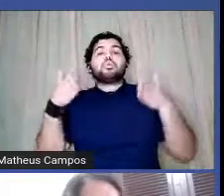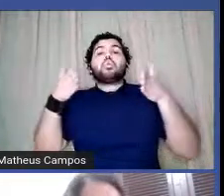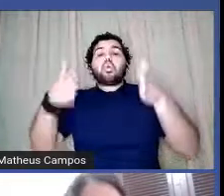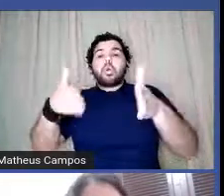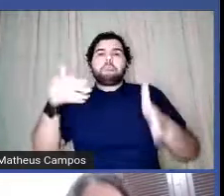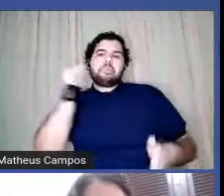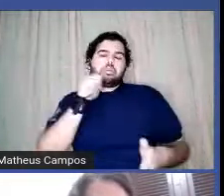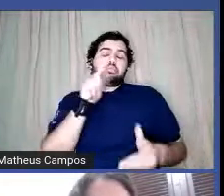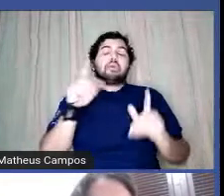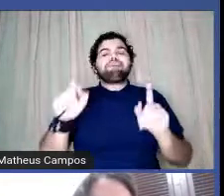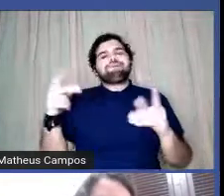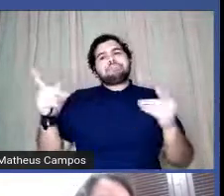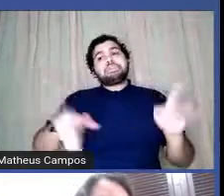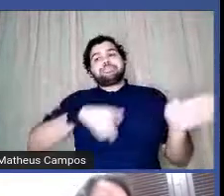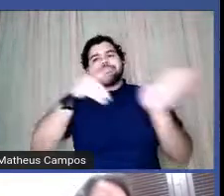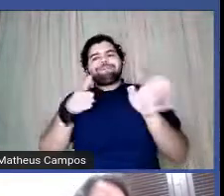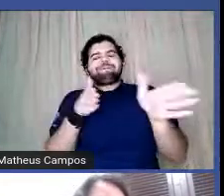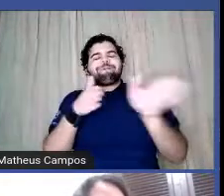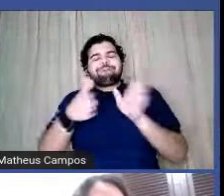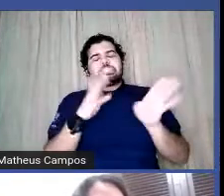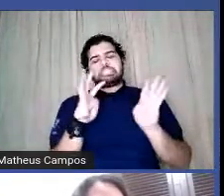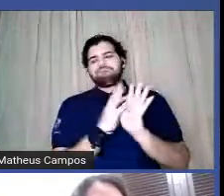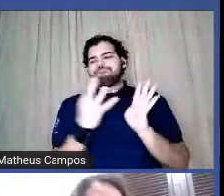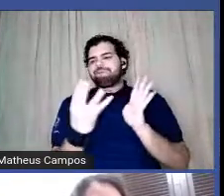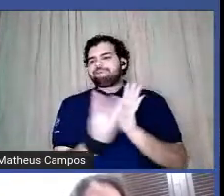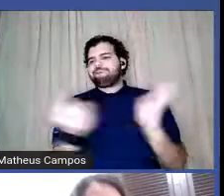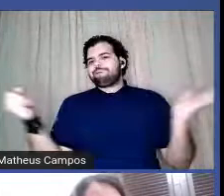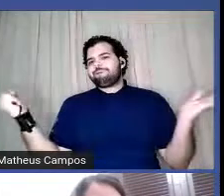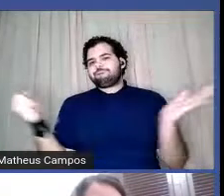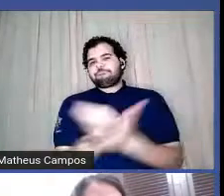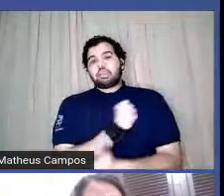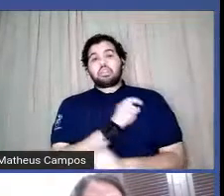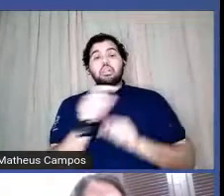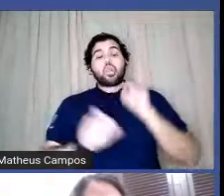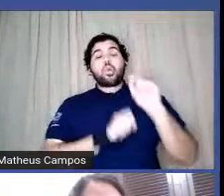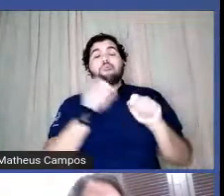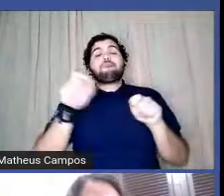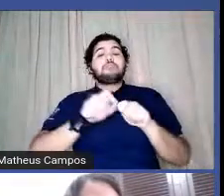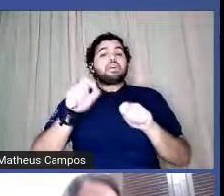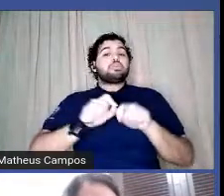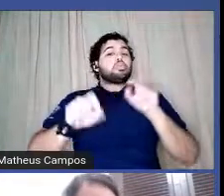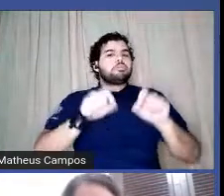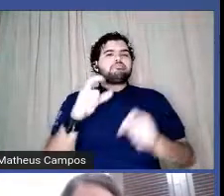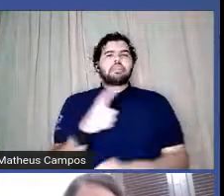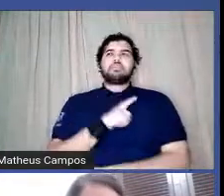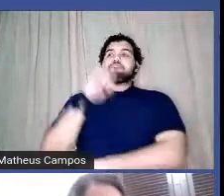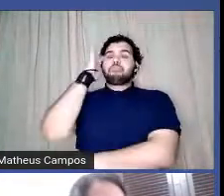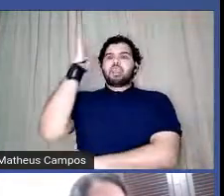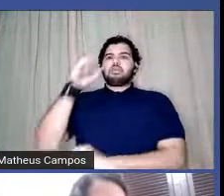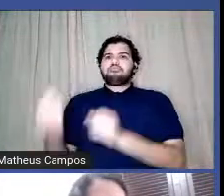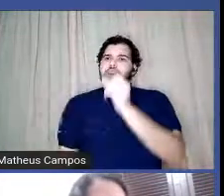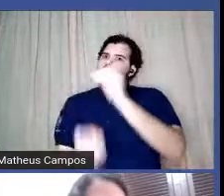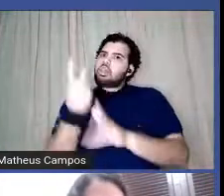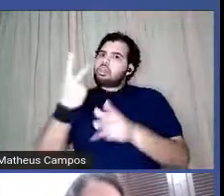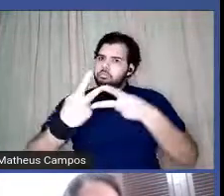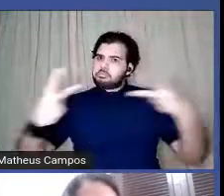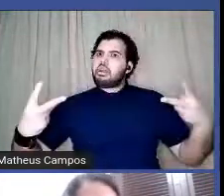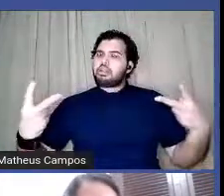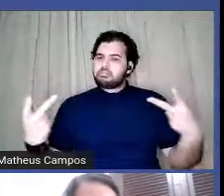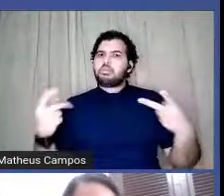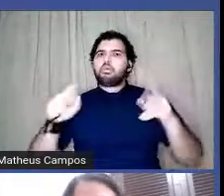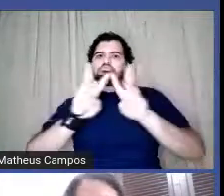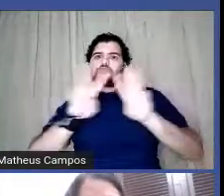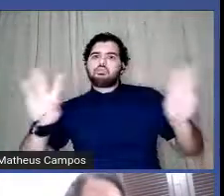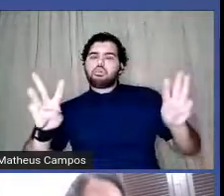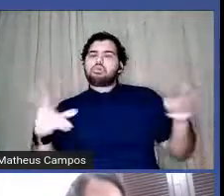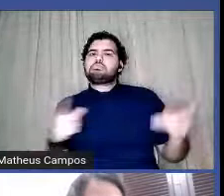pandemia aconteceu, e aí o que é a gente fez? Eu tive a ideia de criar uma página, não, vamos criar uma página, a